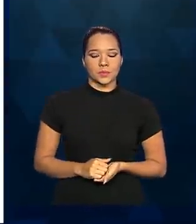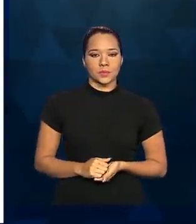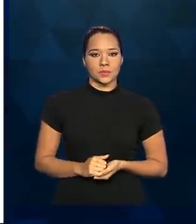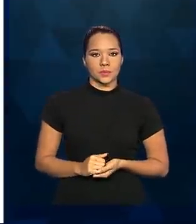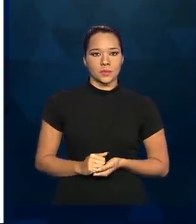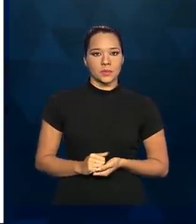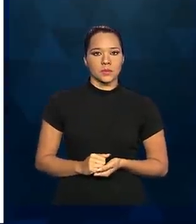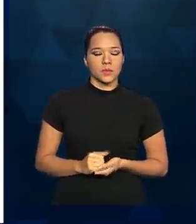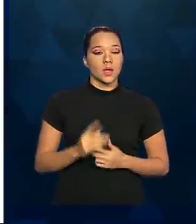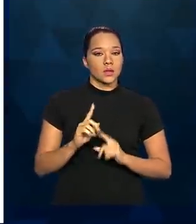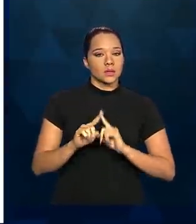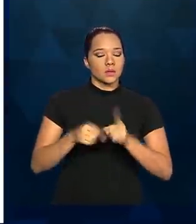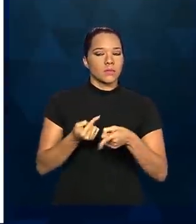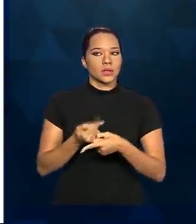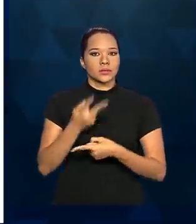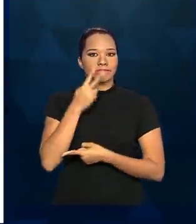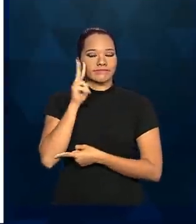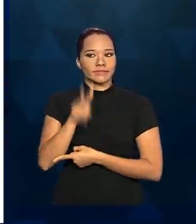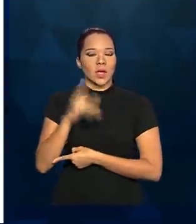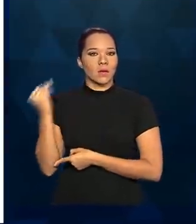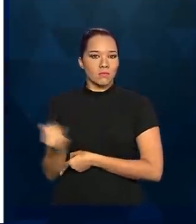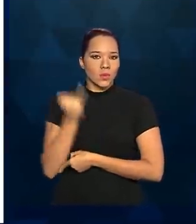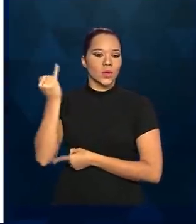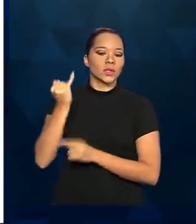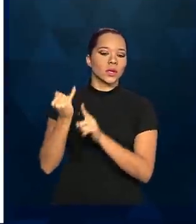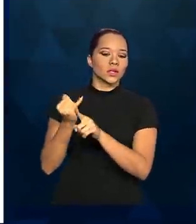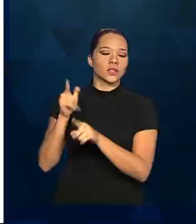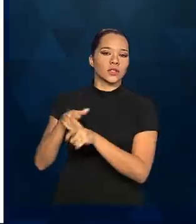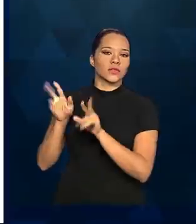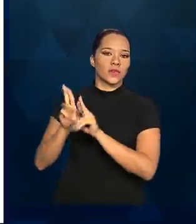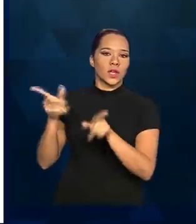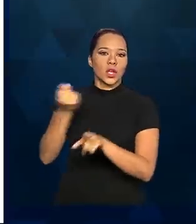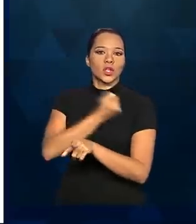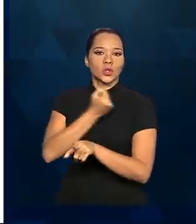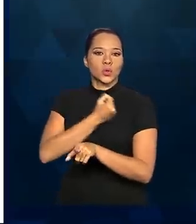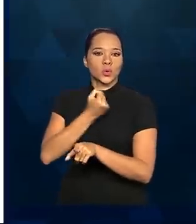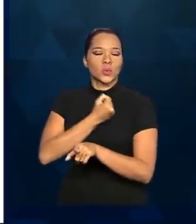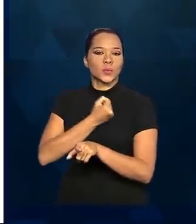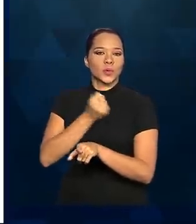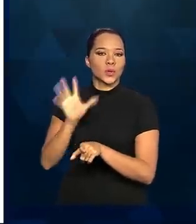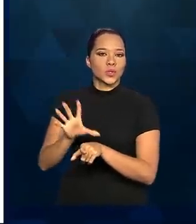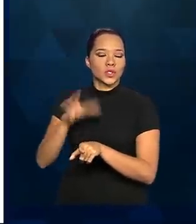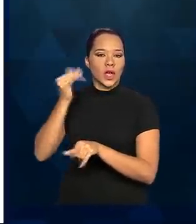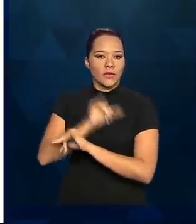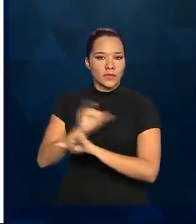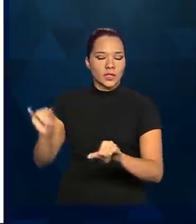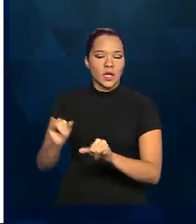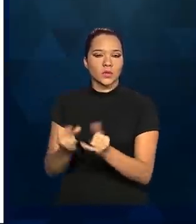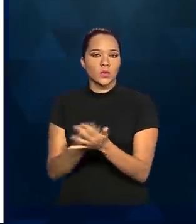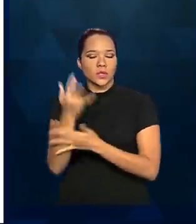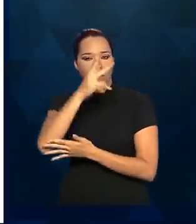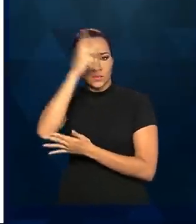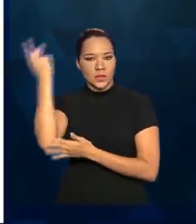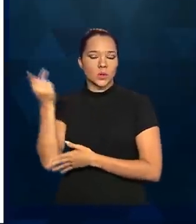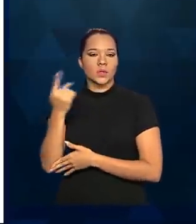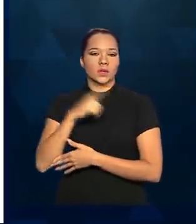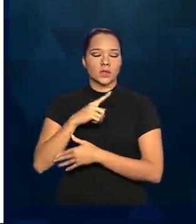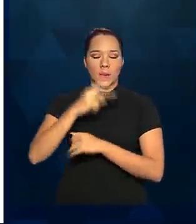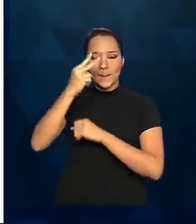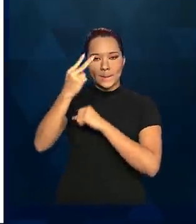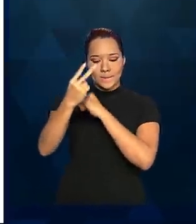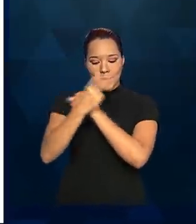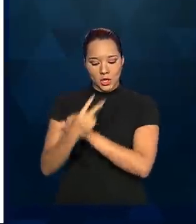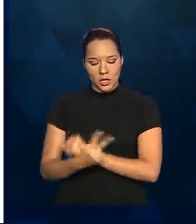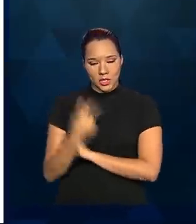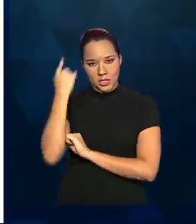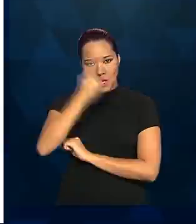Depois, a gente sempre acha importante quantificar essa diferença entre o número de casos notificados e o total de pessoas com anticorpos. Nós